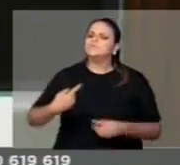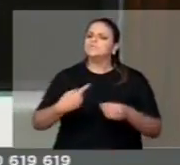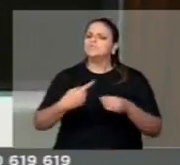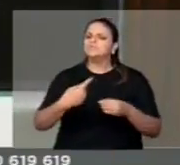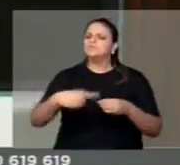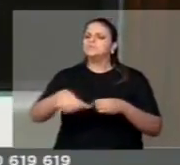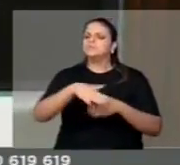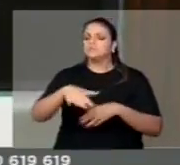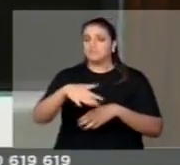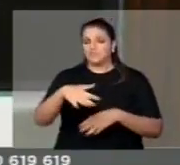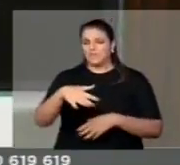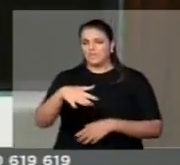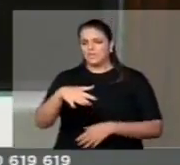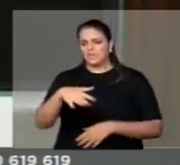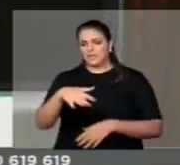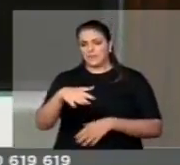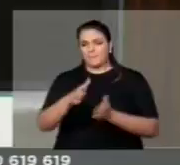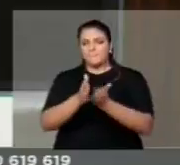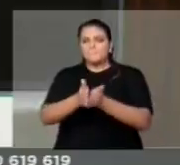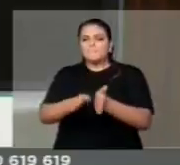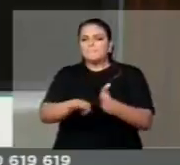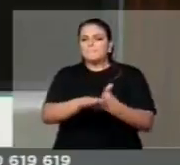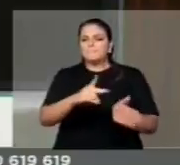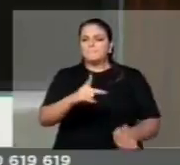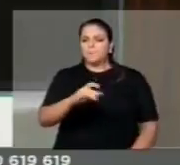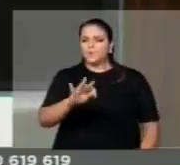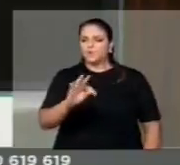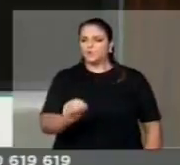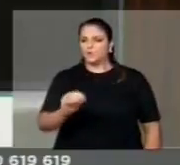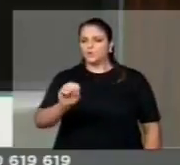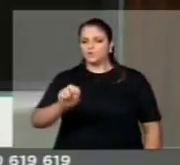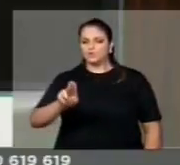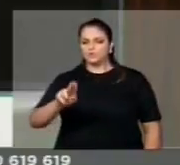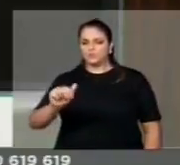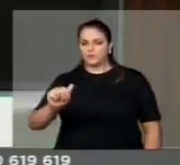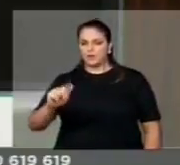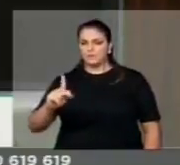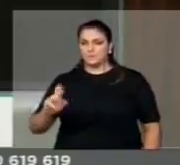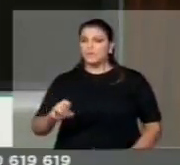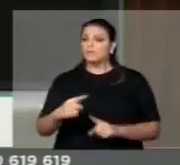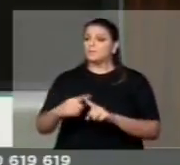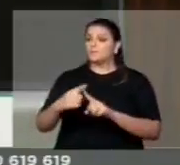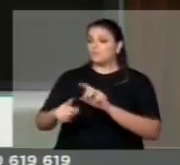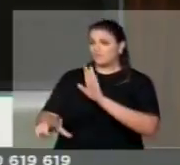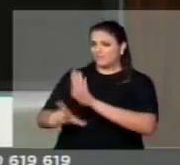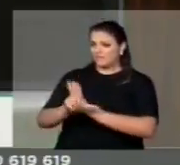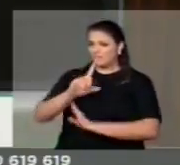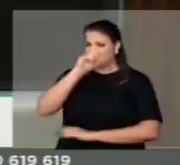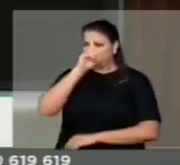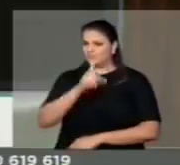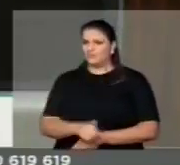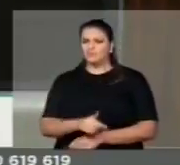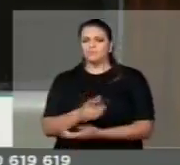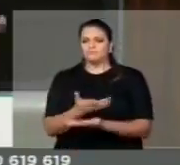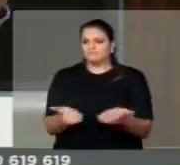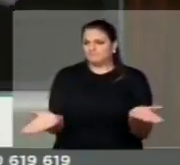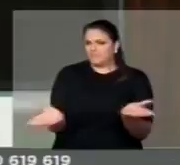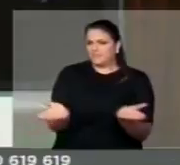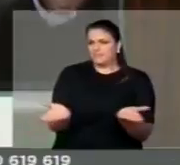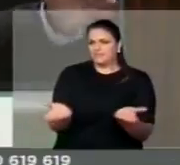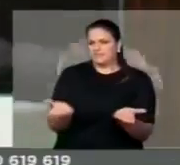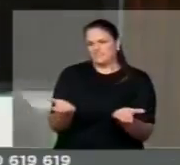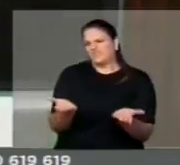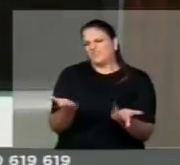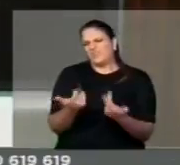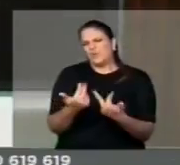do Porto após a medida provisória que virou lei que tirou a autonomia dos portos públicos, alterou a